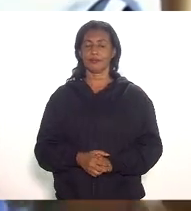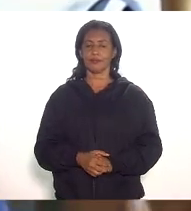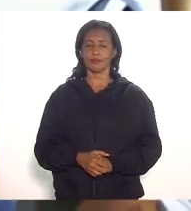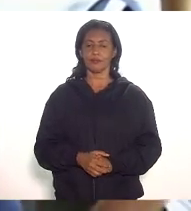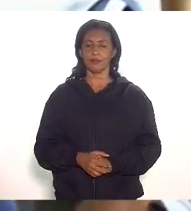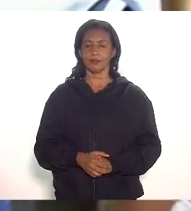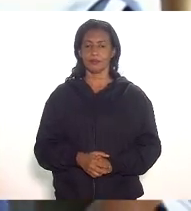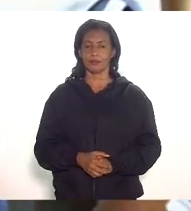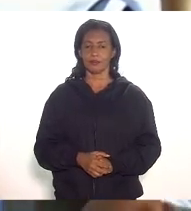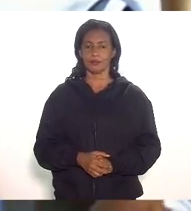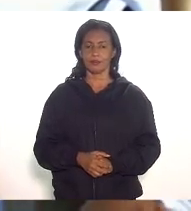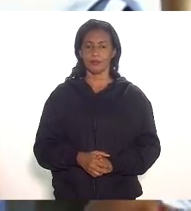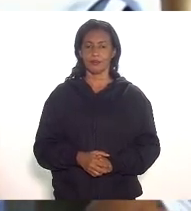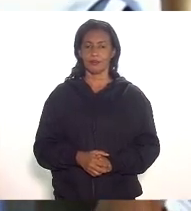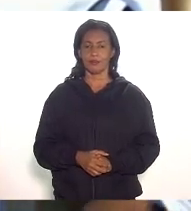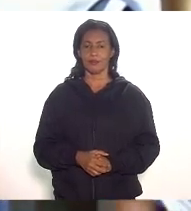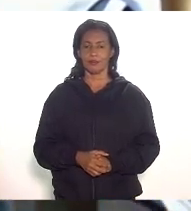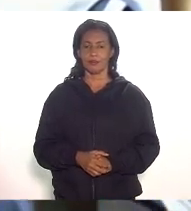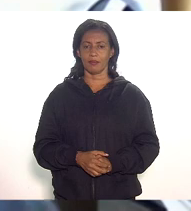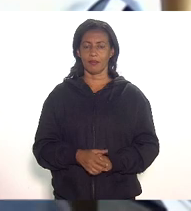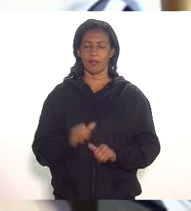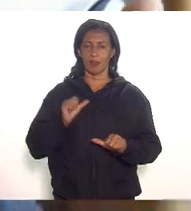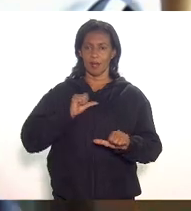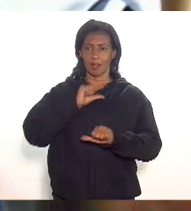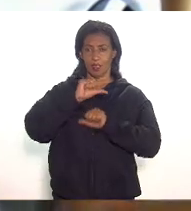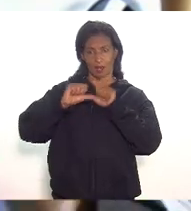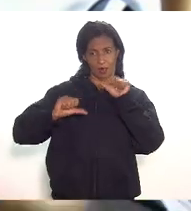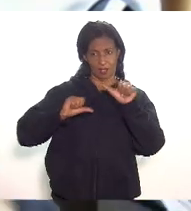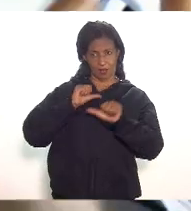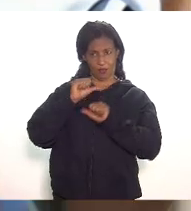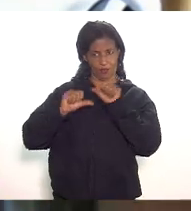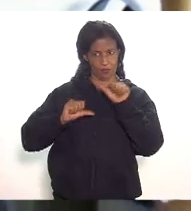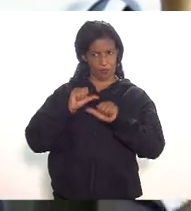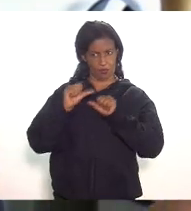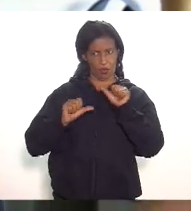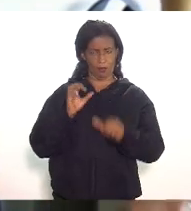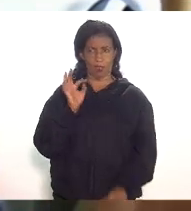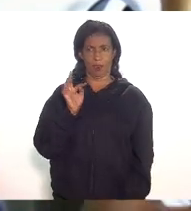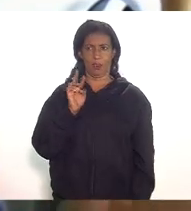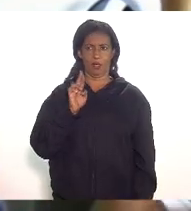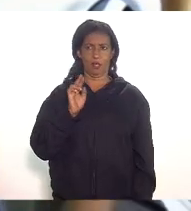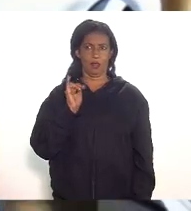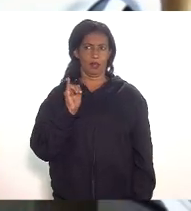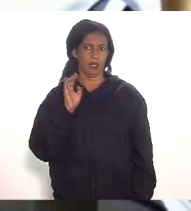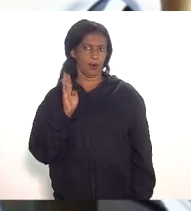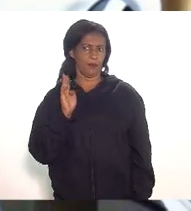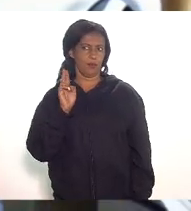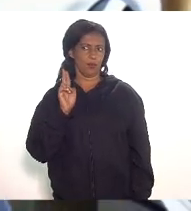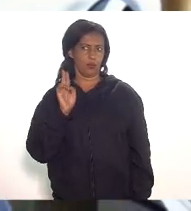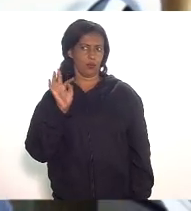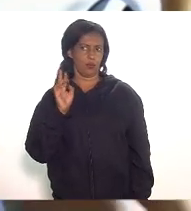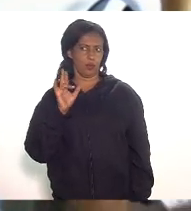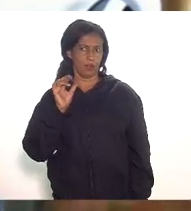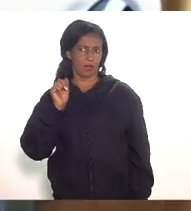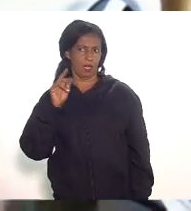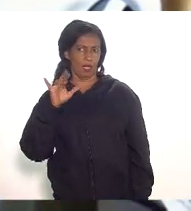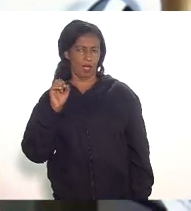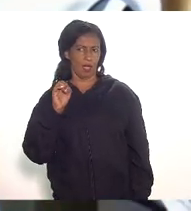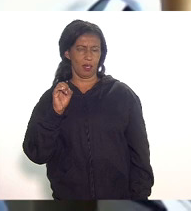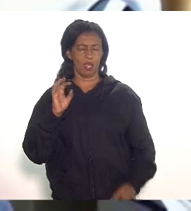a receita a reforma tributária que todos nós desejamos é que todos os